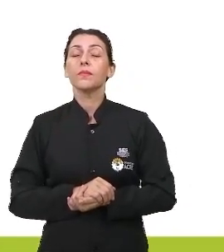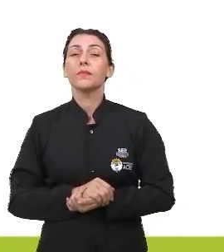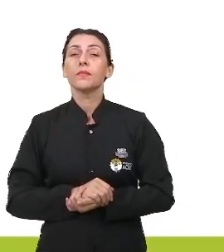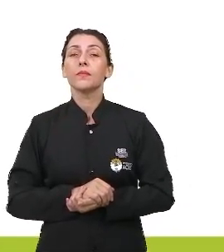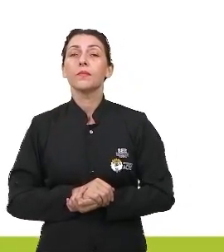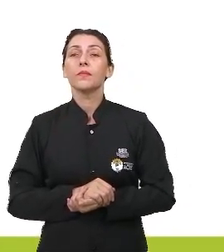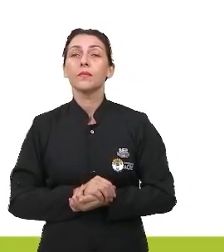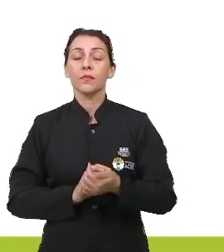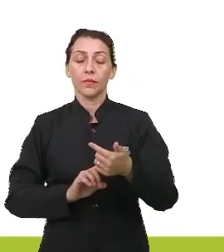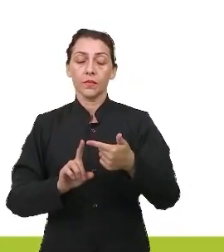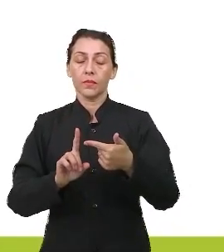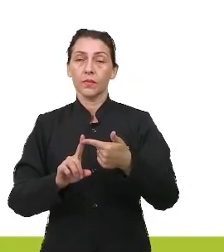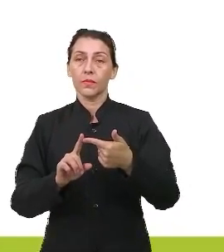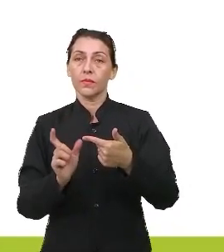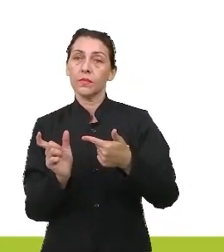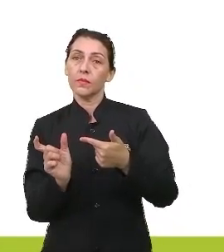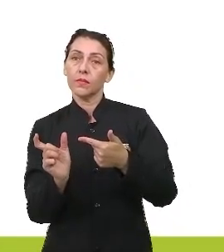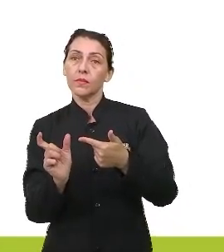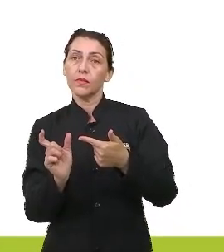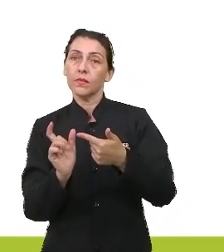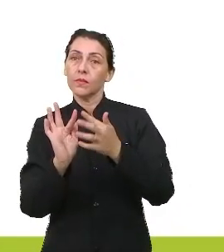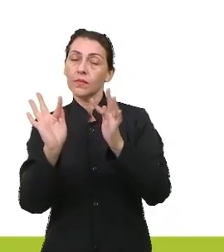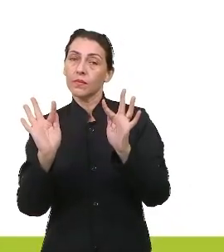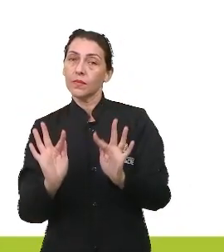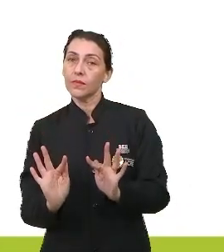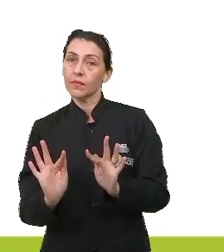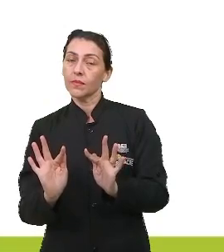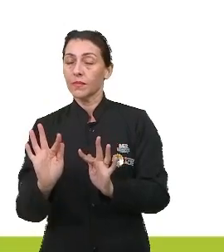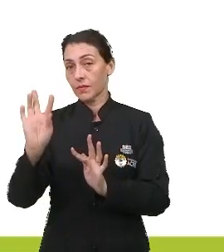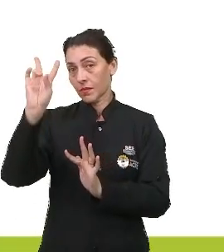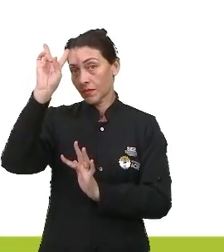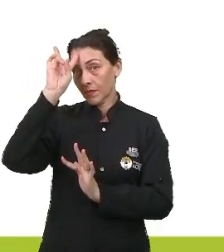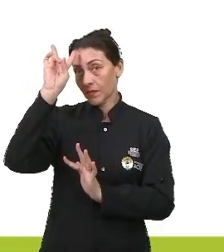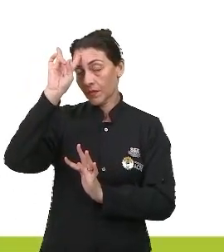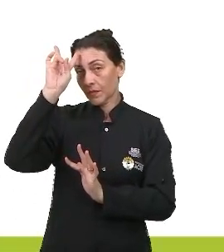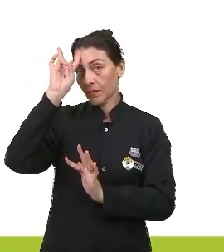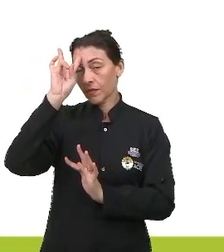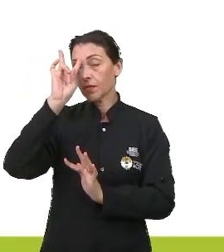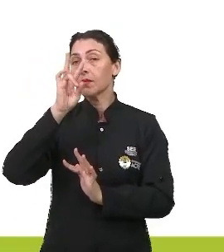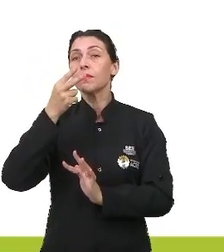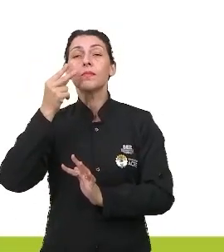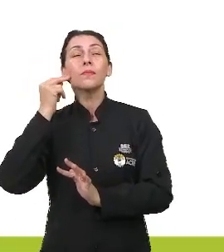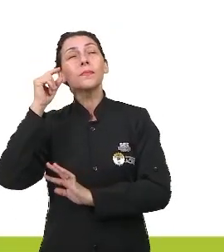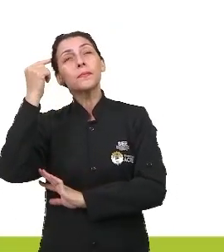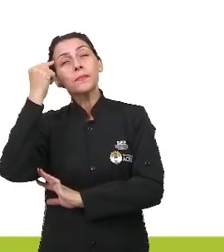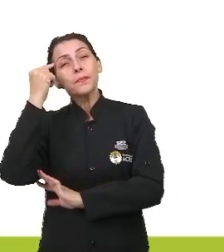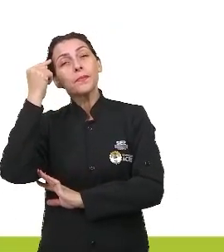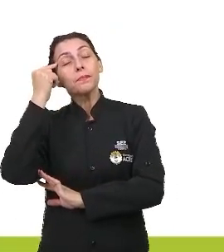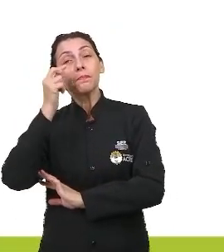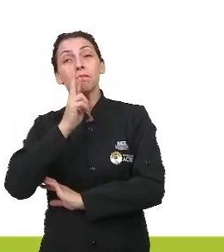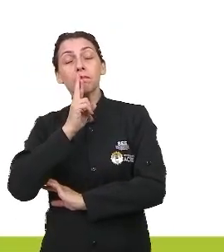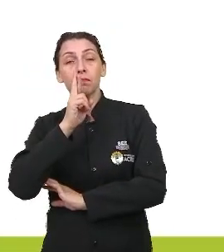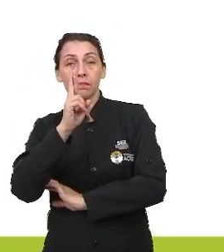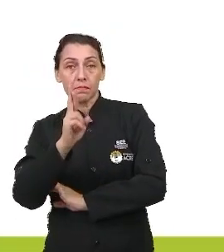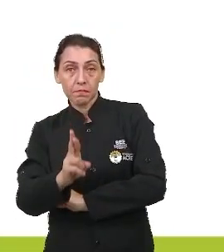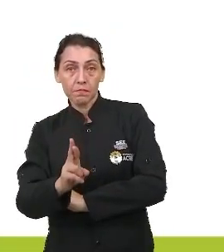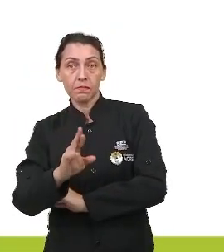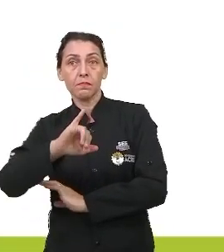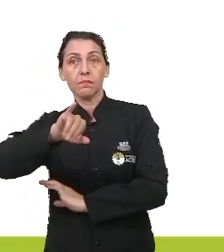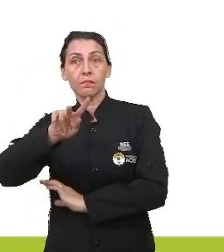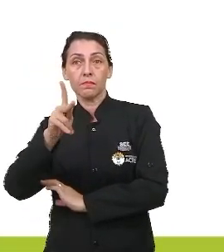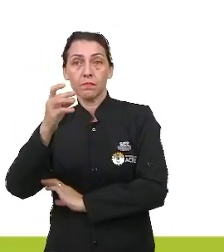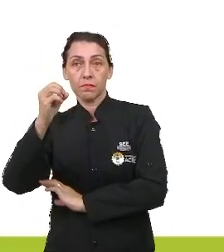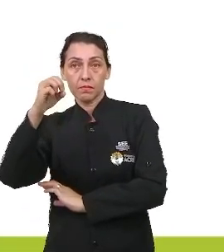Segundo quadrinho, feliz segunda-feira. E aí o Garfield pensando em resposta àquilo que o John